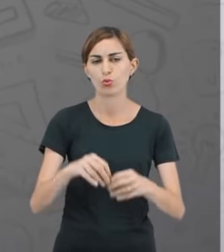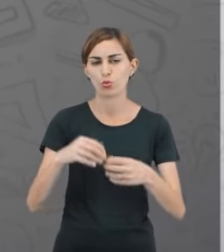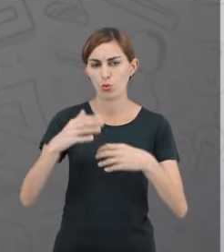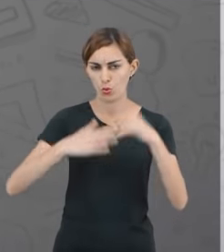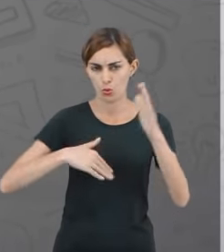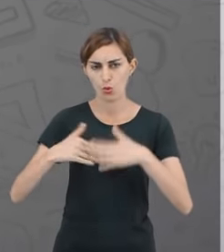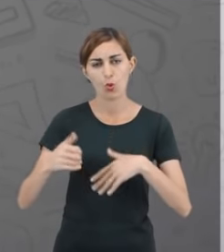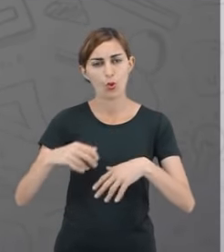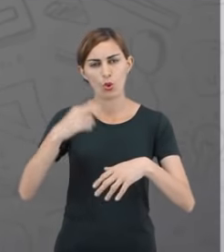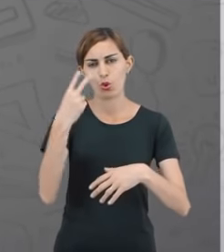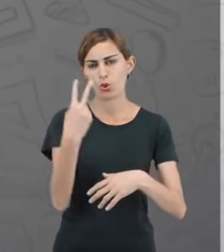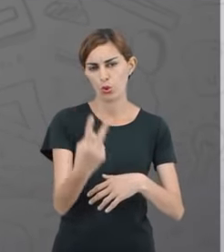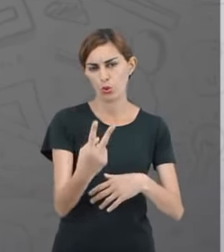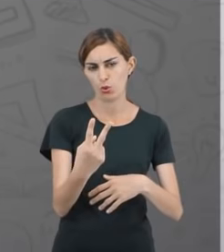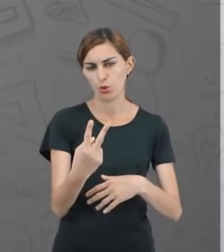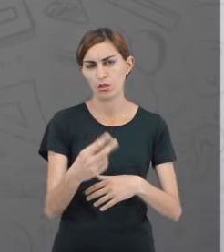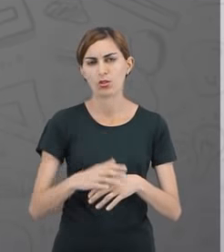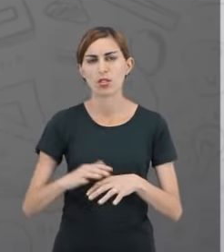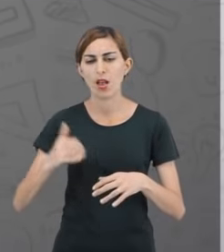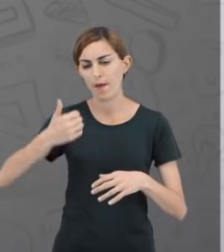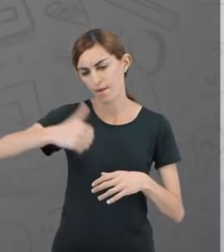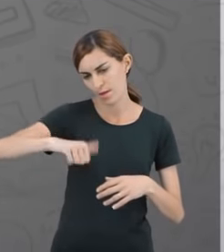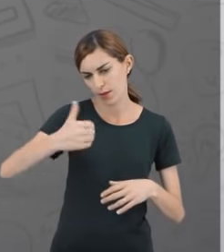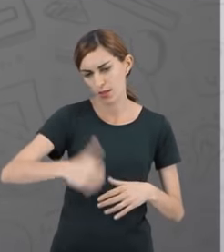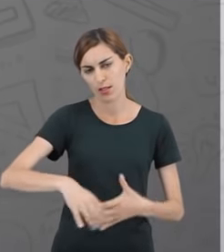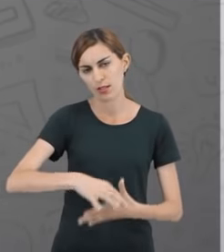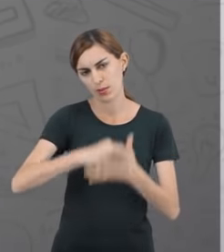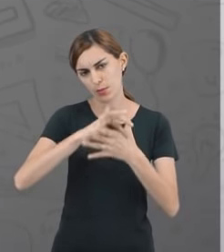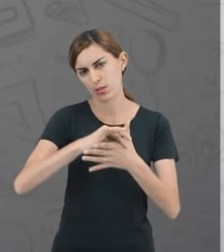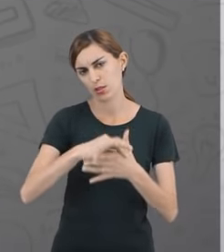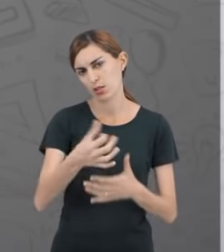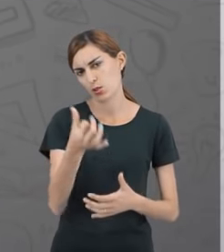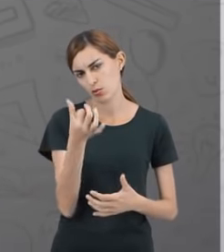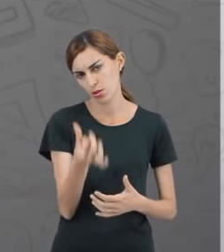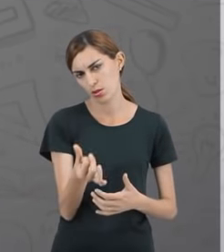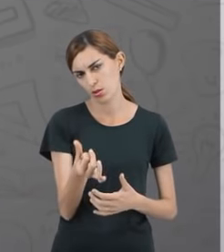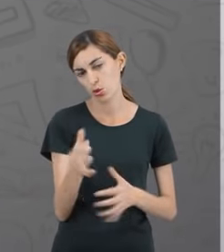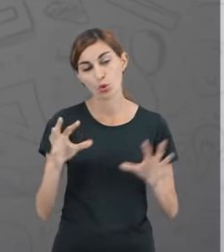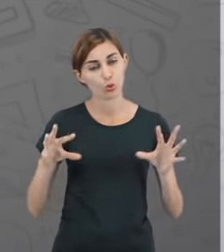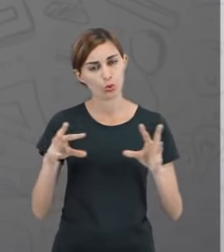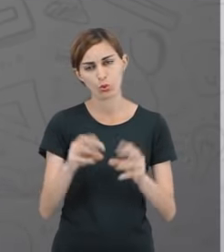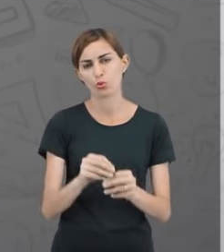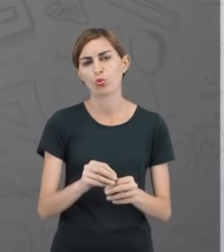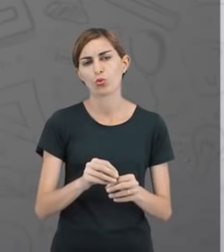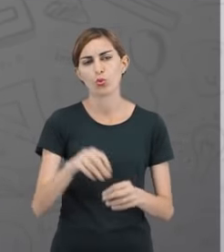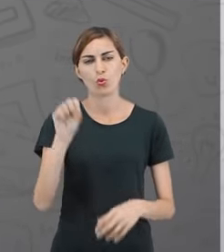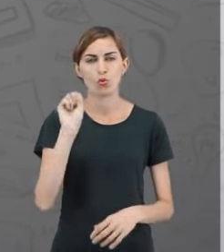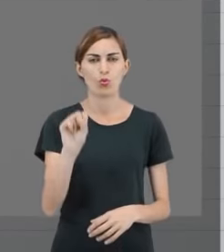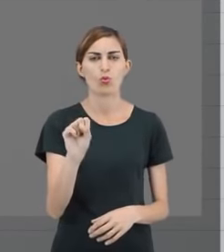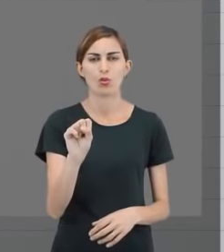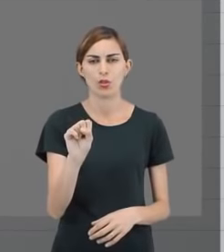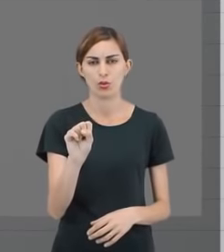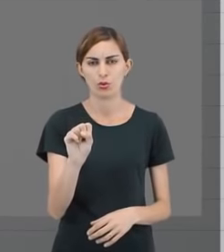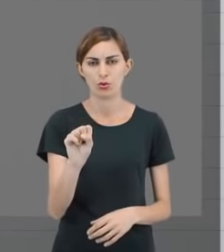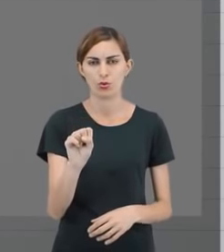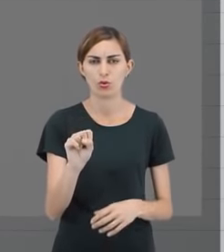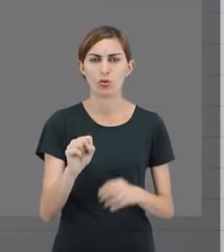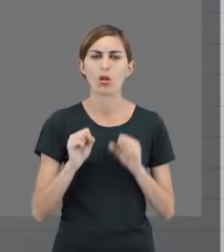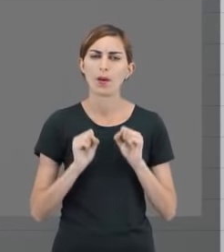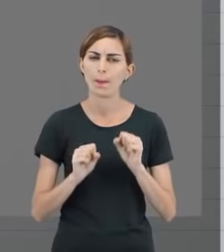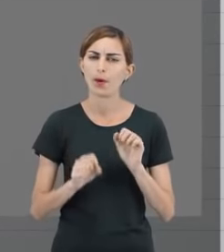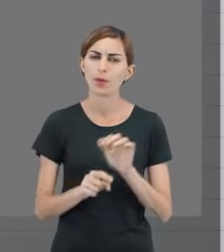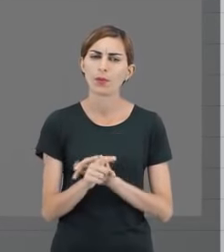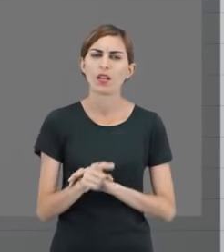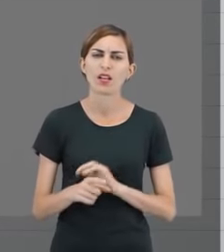competência, você ficou com dois. E a avaliação presencial, seis, como a gente já viu. Ao todo, você tirou oito. E você pode me